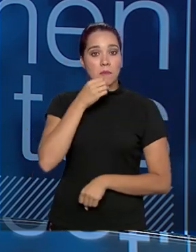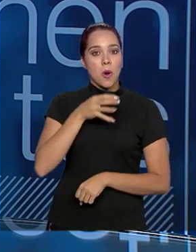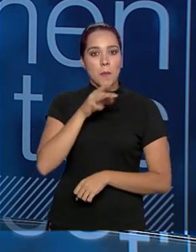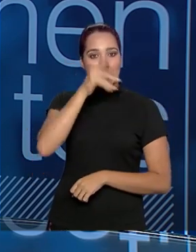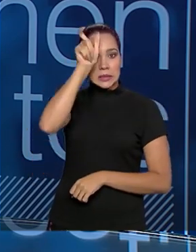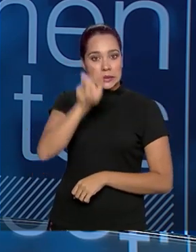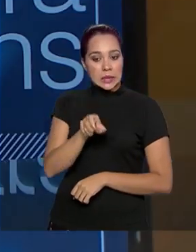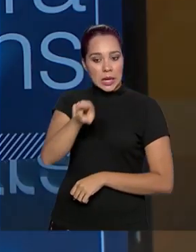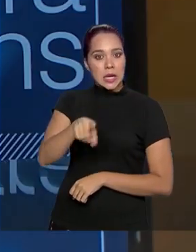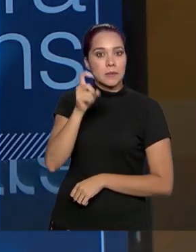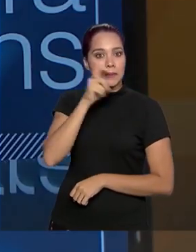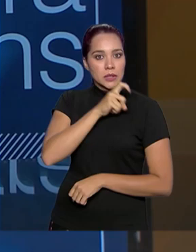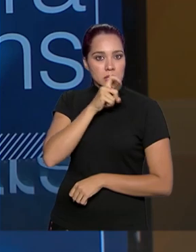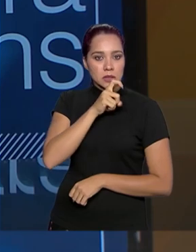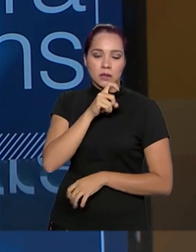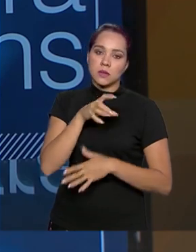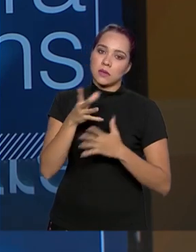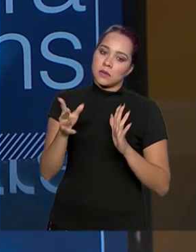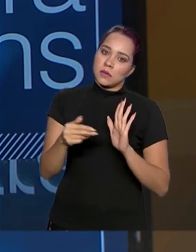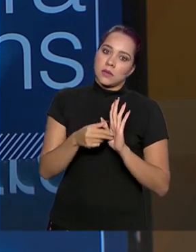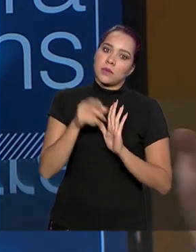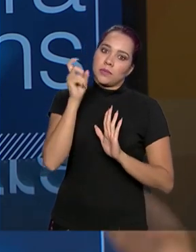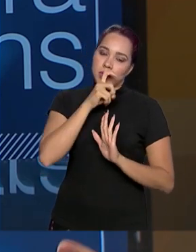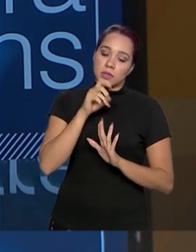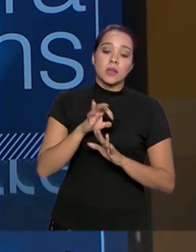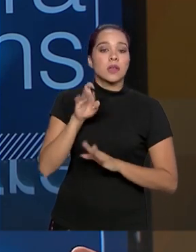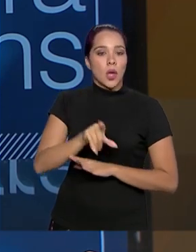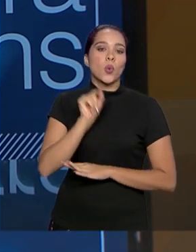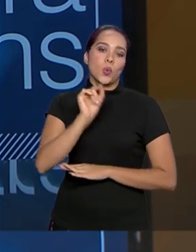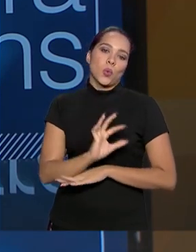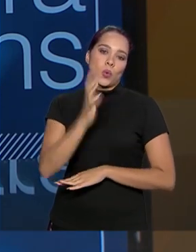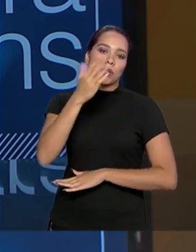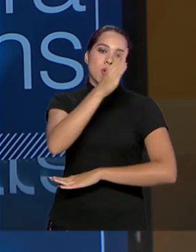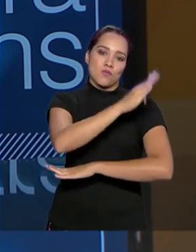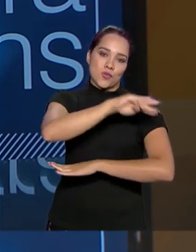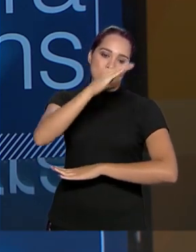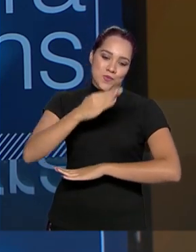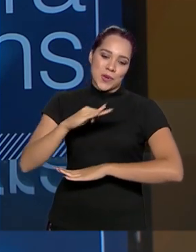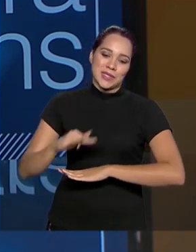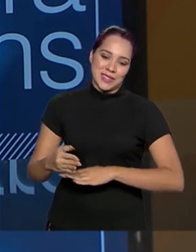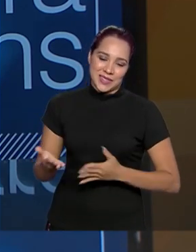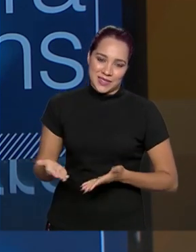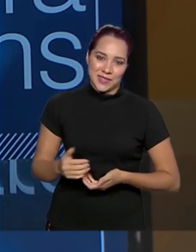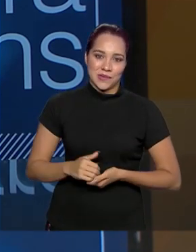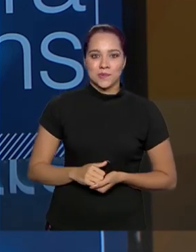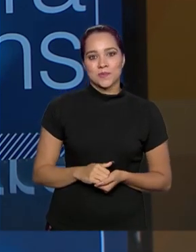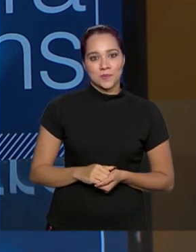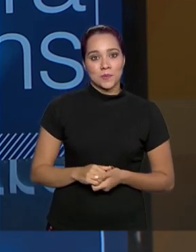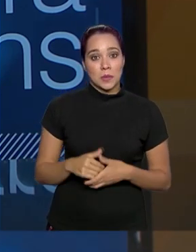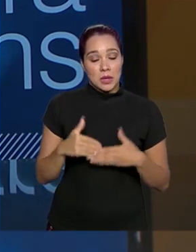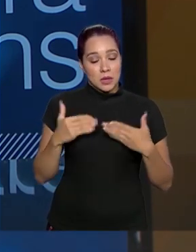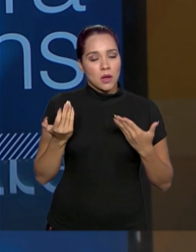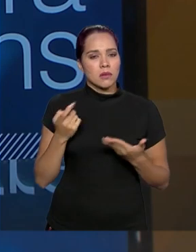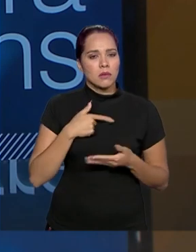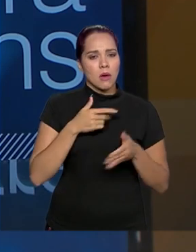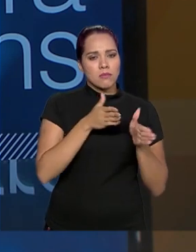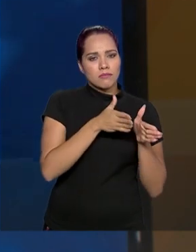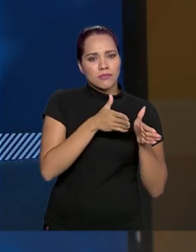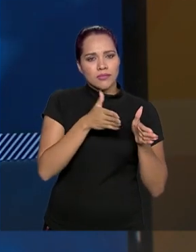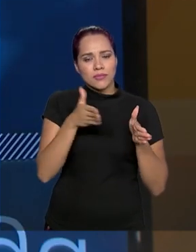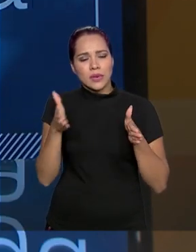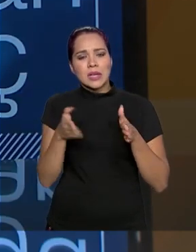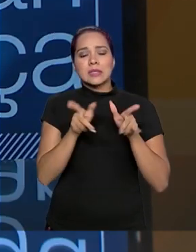botar mentira, sai mentira. E foi isso que aconteceu em Brumadinho. Diretor, isso entra aí naquele... A gente entra num processo de